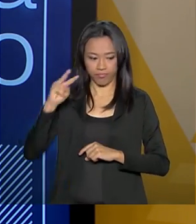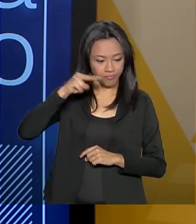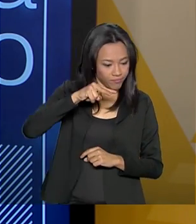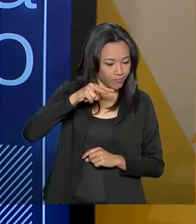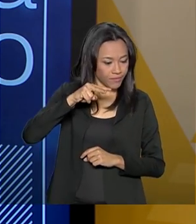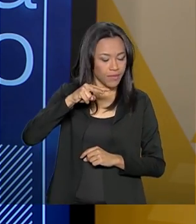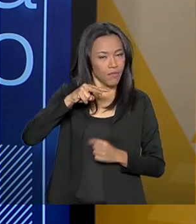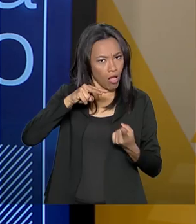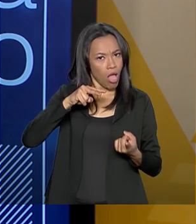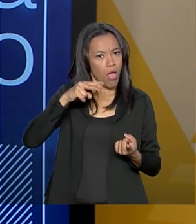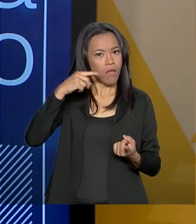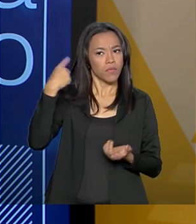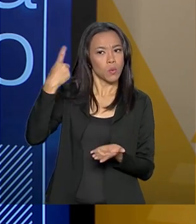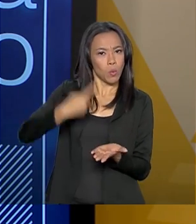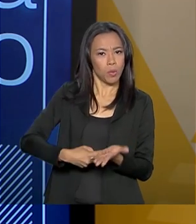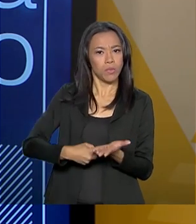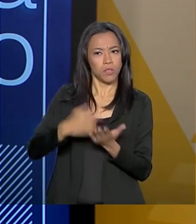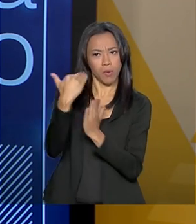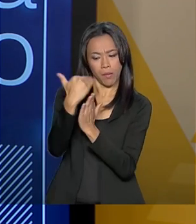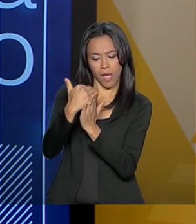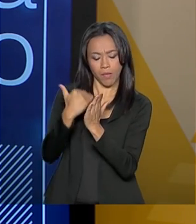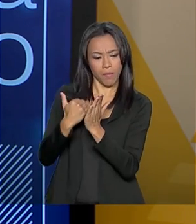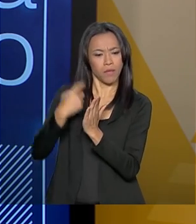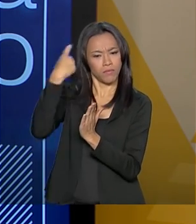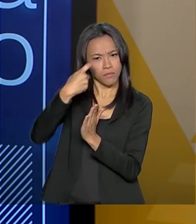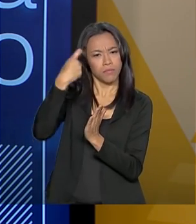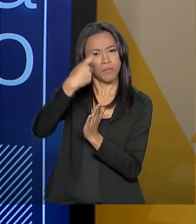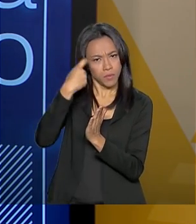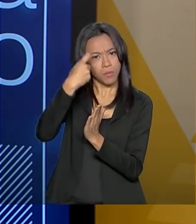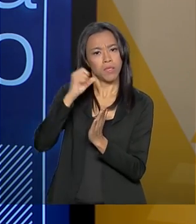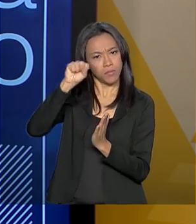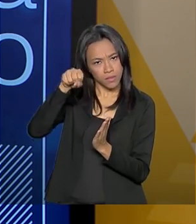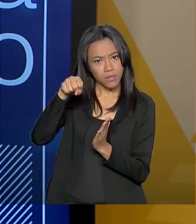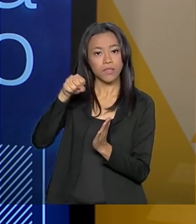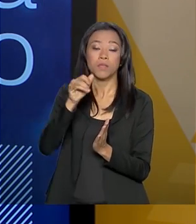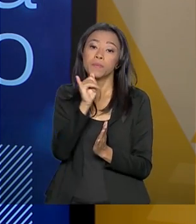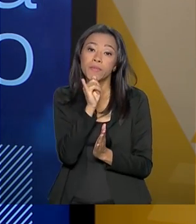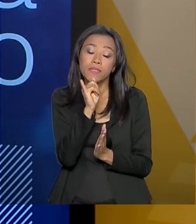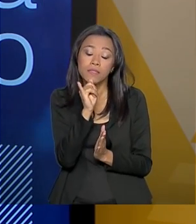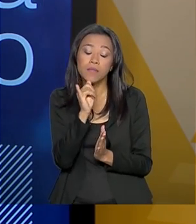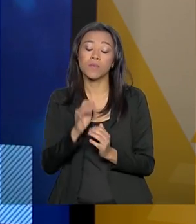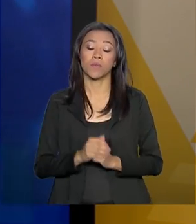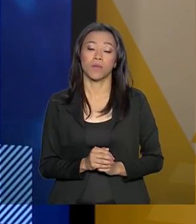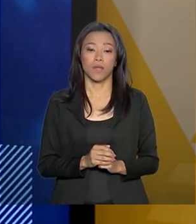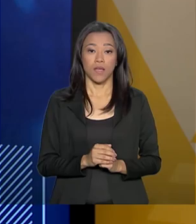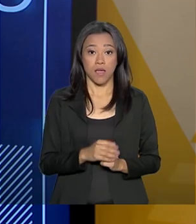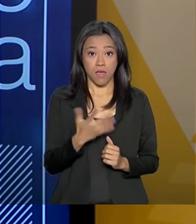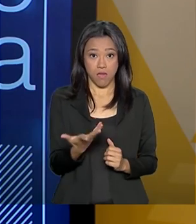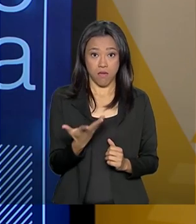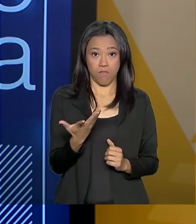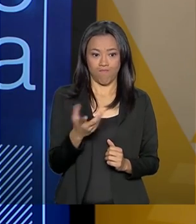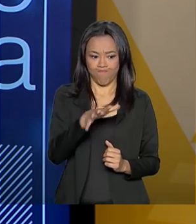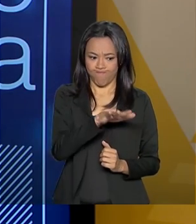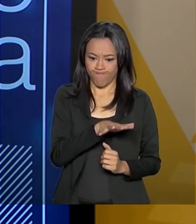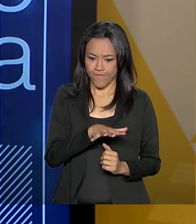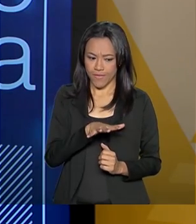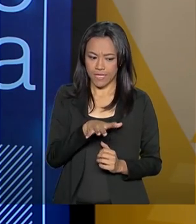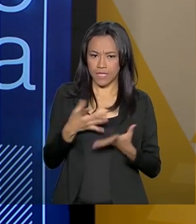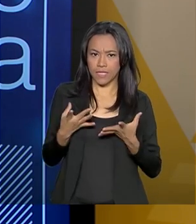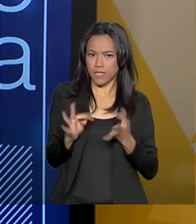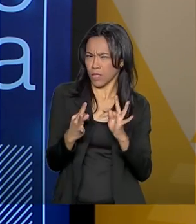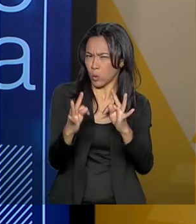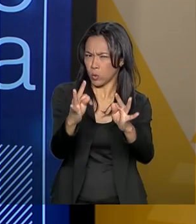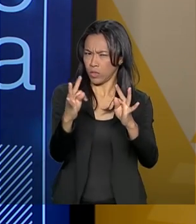agenda odierna. Nós nos preocupamos, por exemplo, que a grande parte da tecnologia de